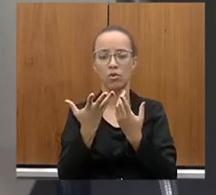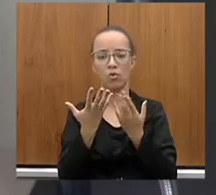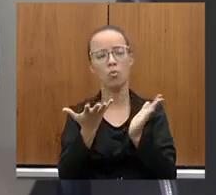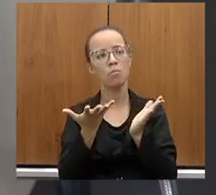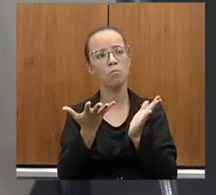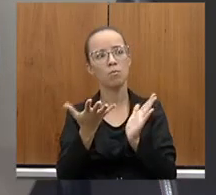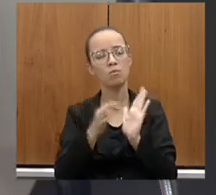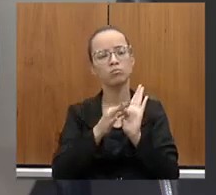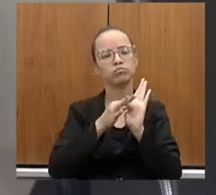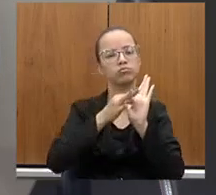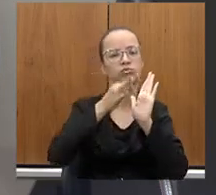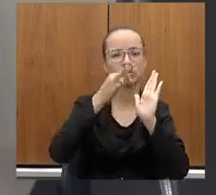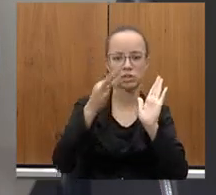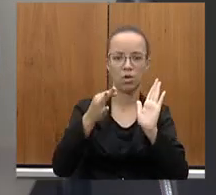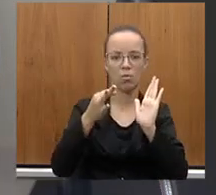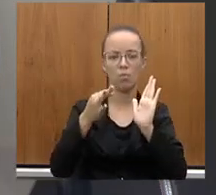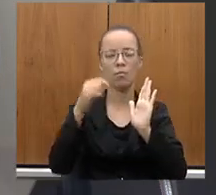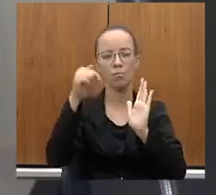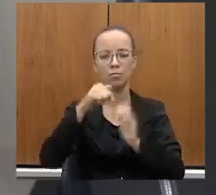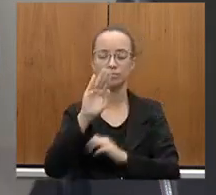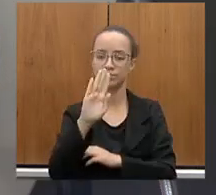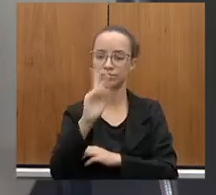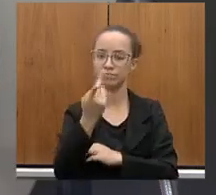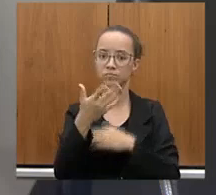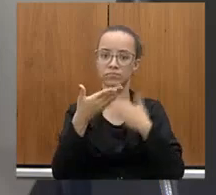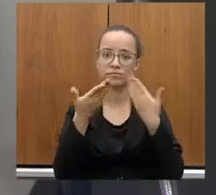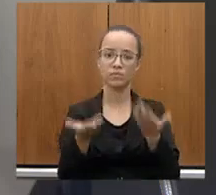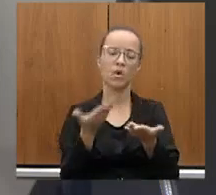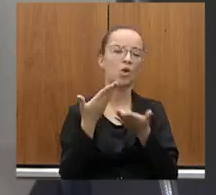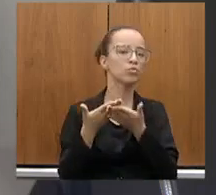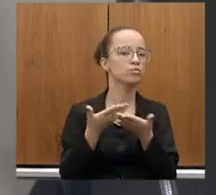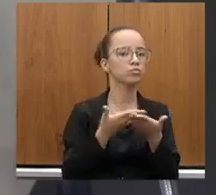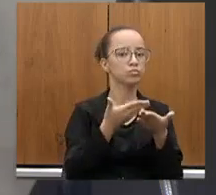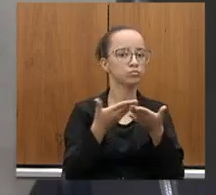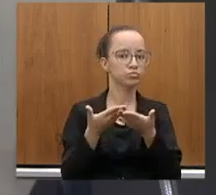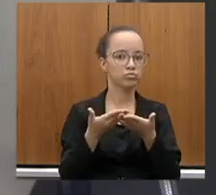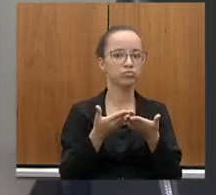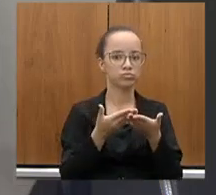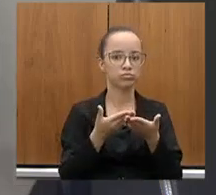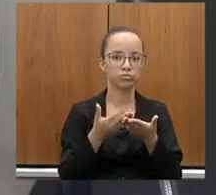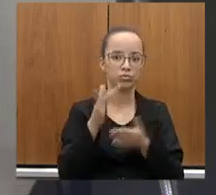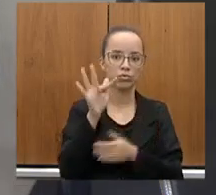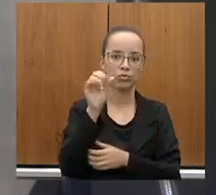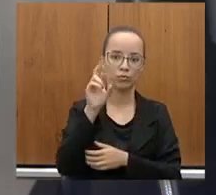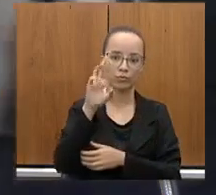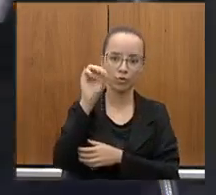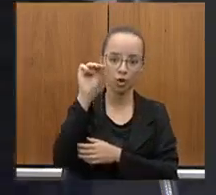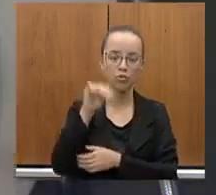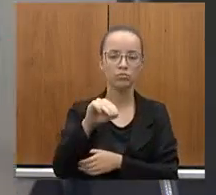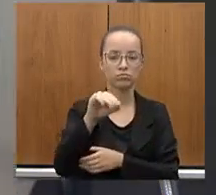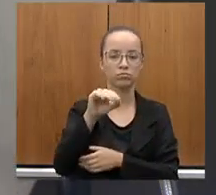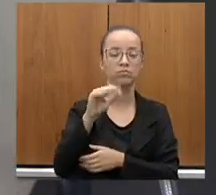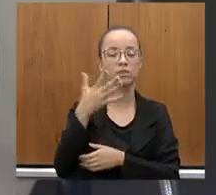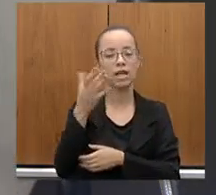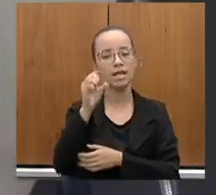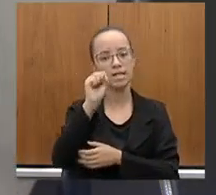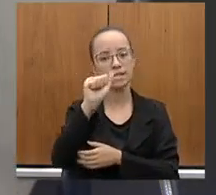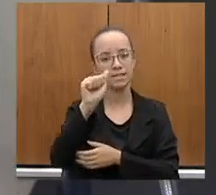metropolitano de Belo Horizonte. Então, é um estudo... O Fórum Permanente São Francisco sempre nos traz